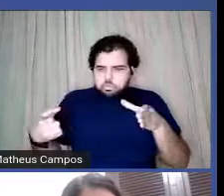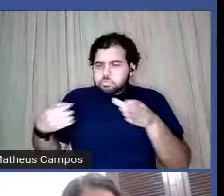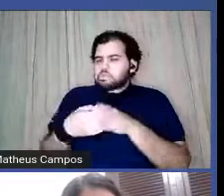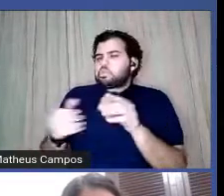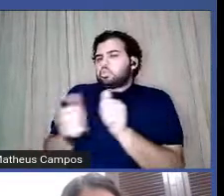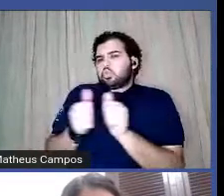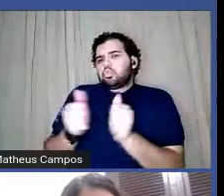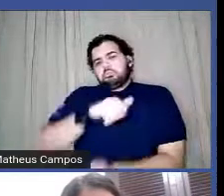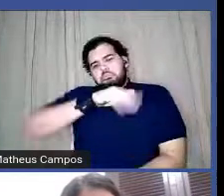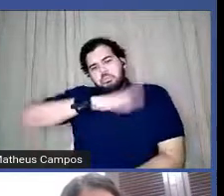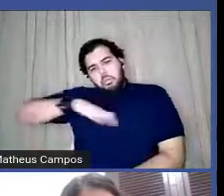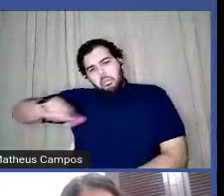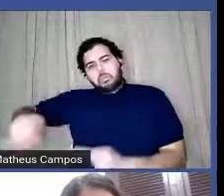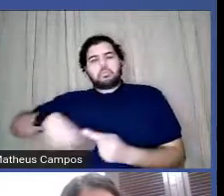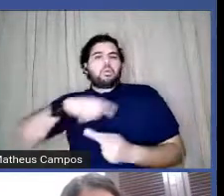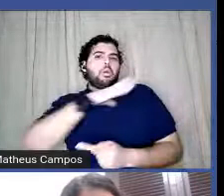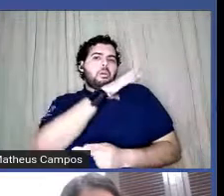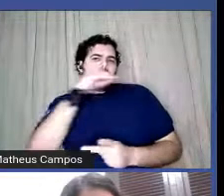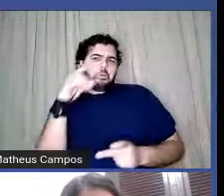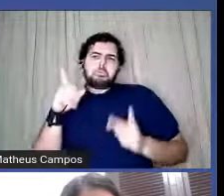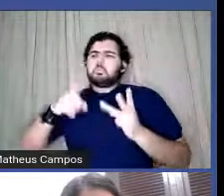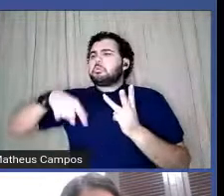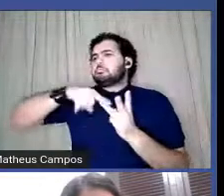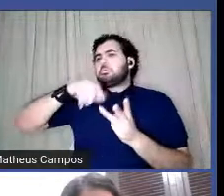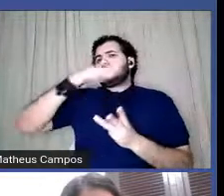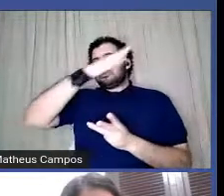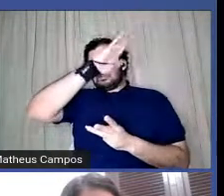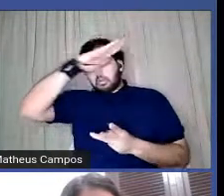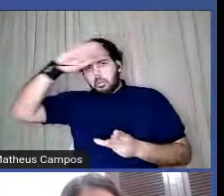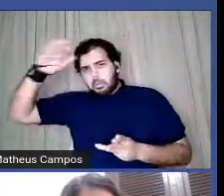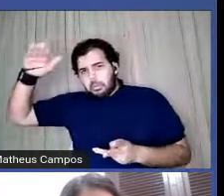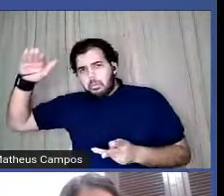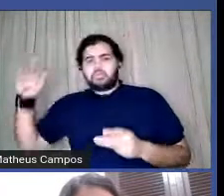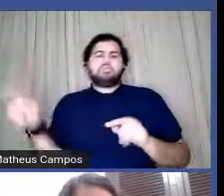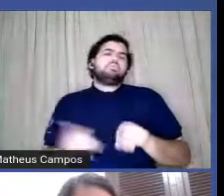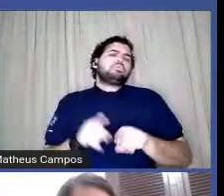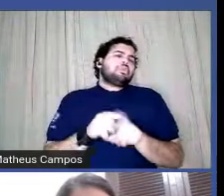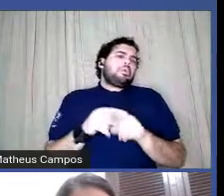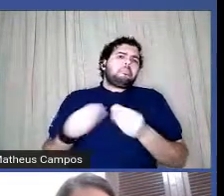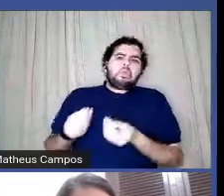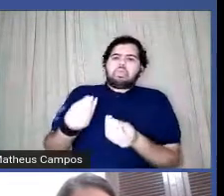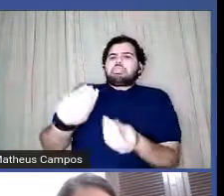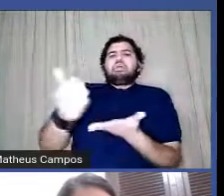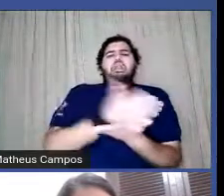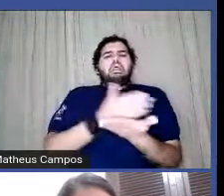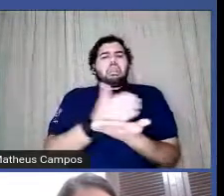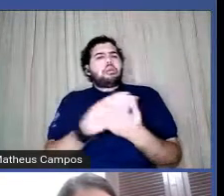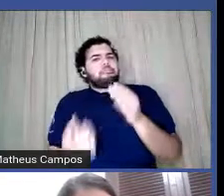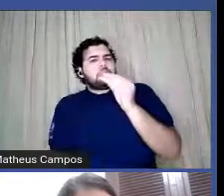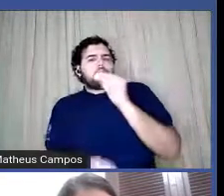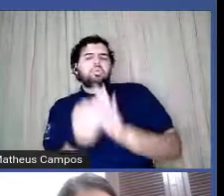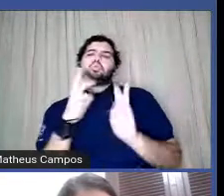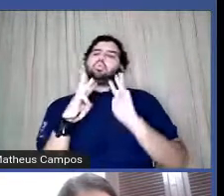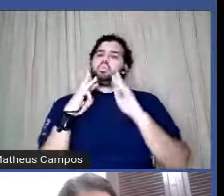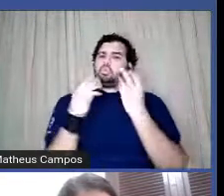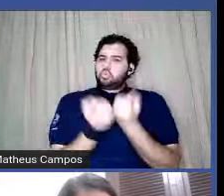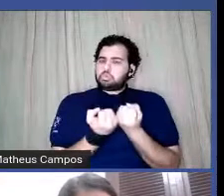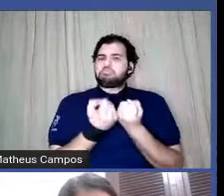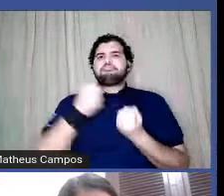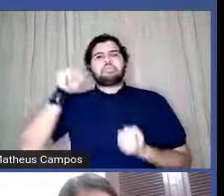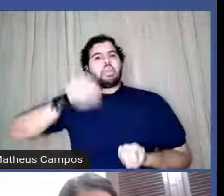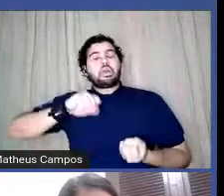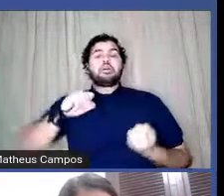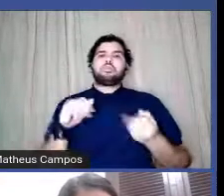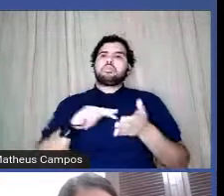com os adolescentes, ou então com a galera mesmo, levando livros, fazendo oficina, isso, dá sentido